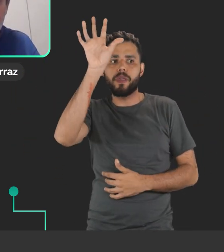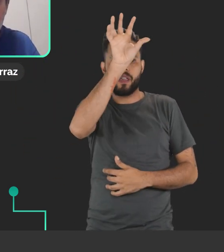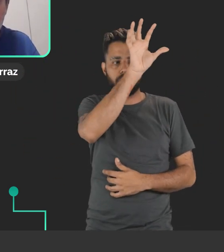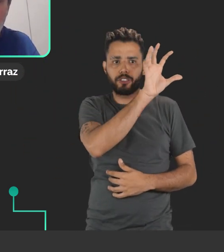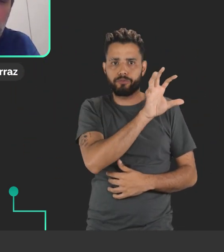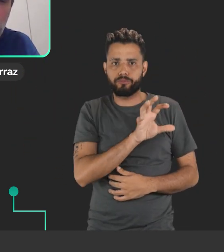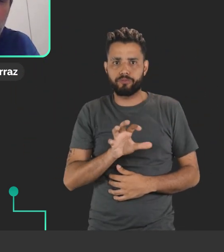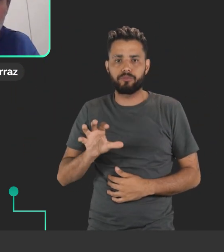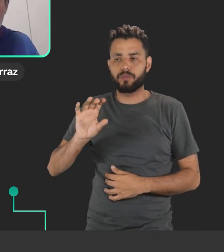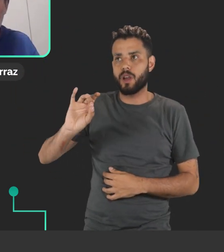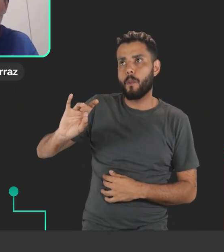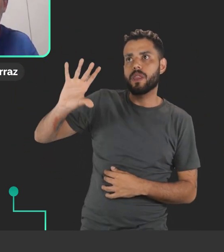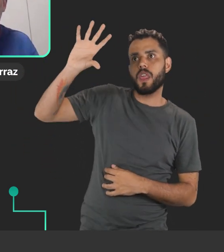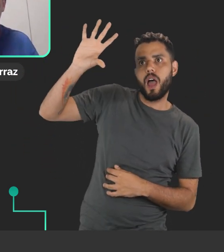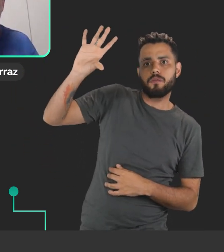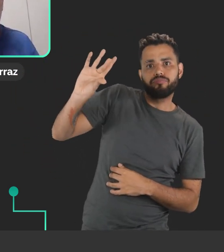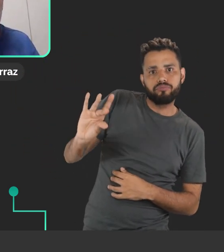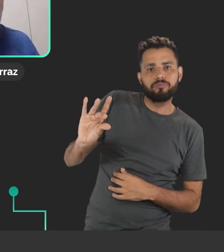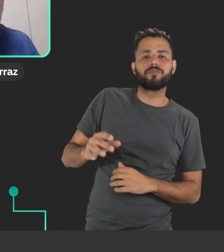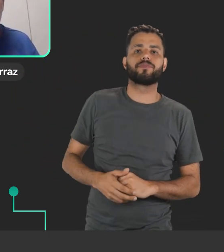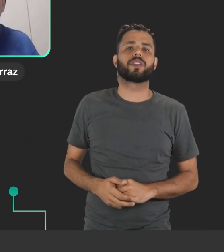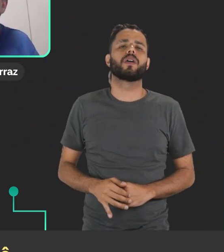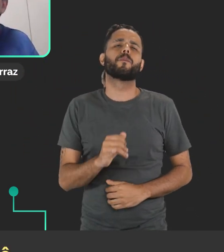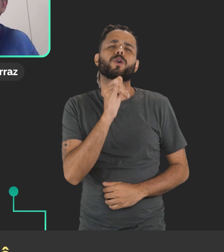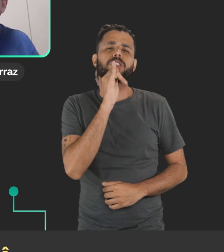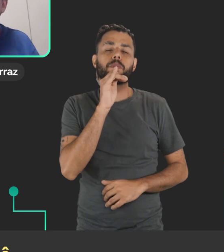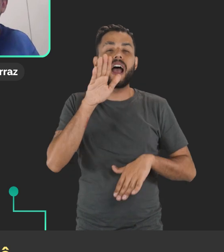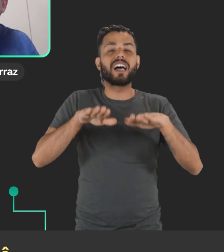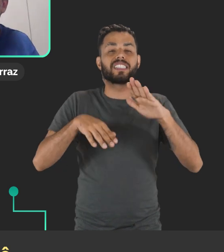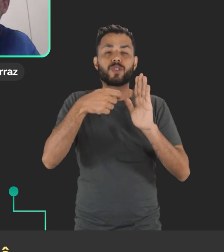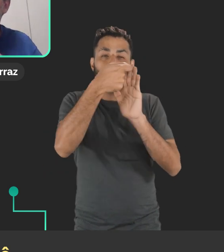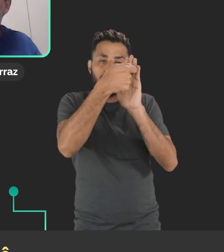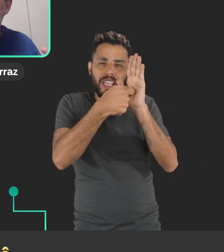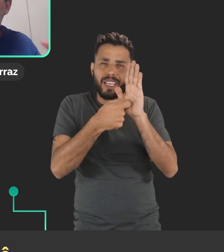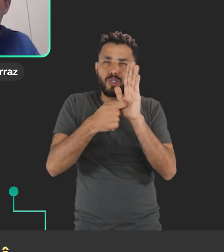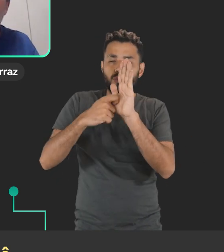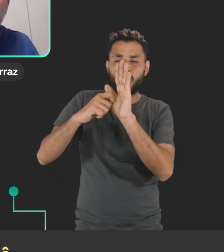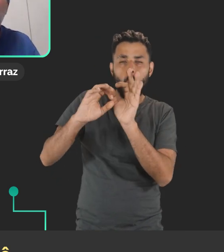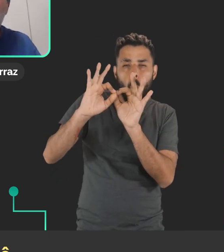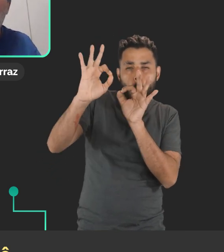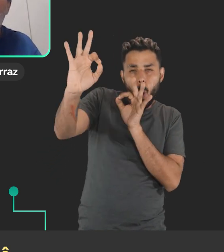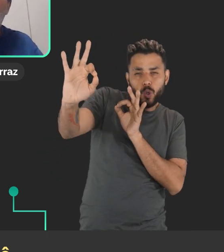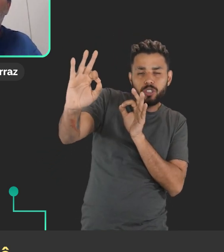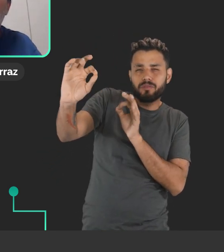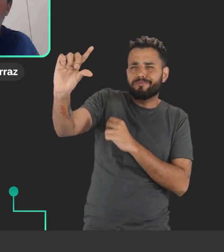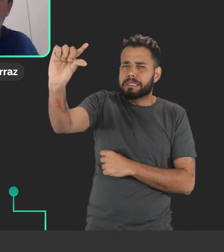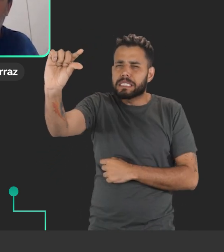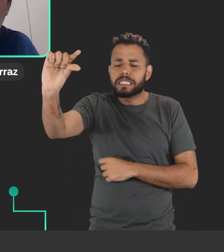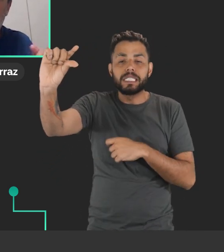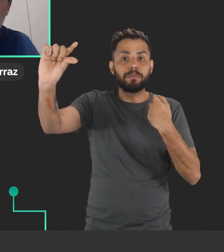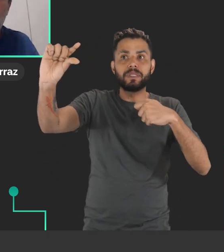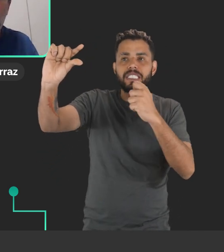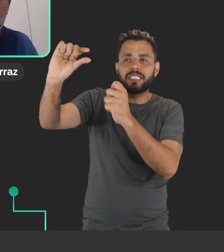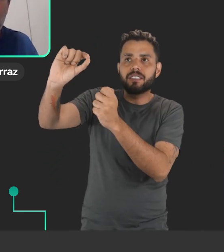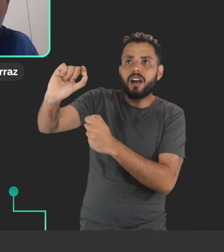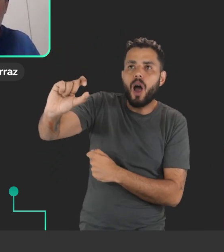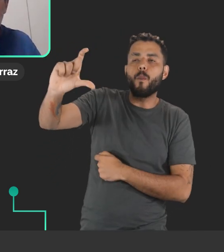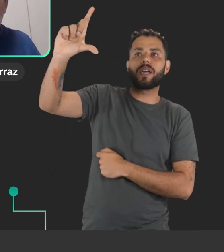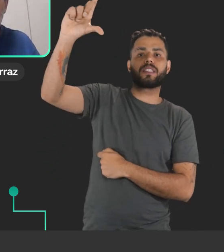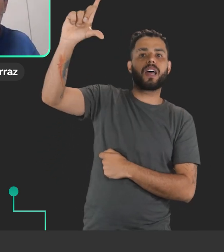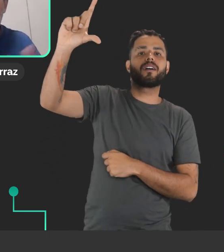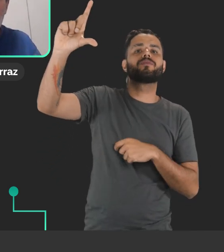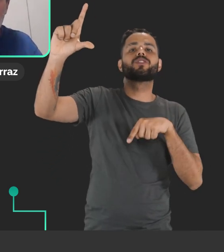é uma continuação um pouco do item anterior, porque imagina a situação de você ter um texto lá longe, né, que você precisa aumentar